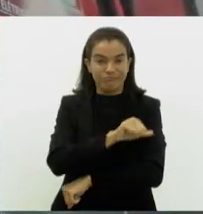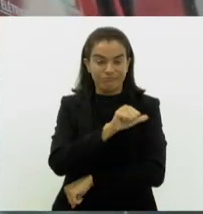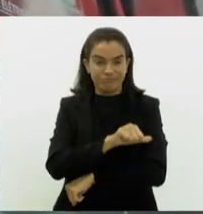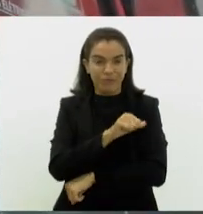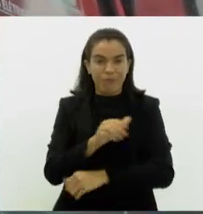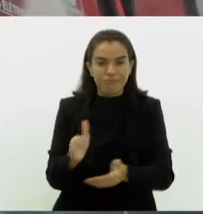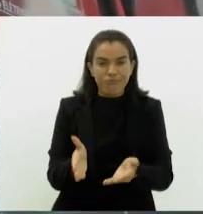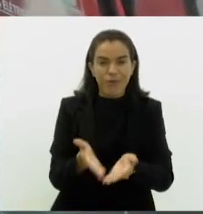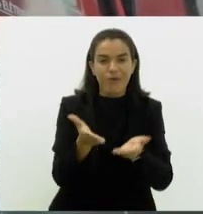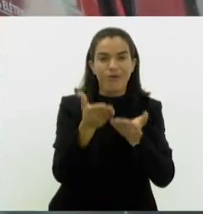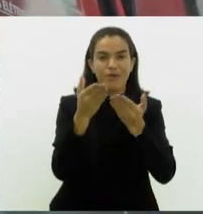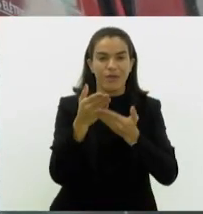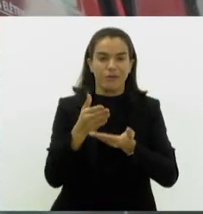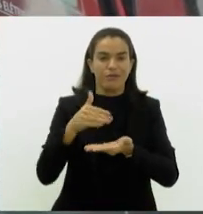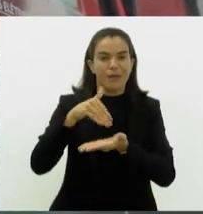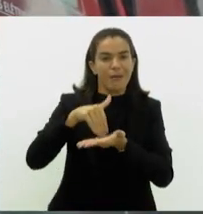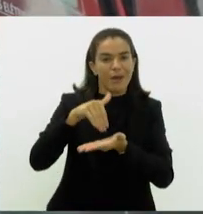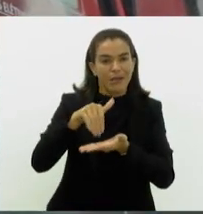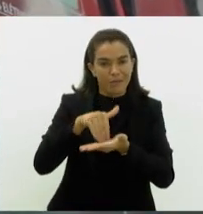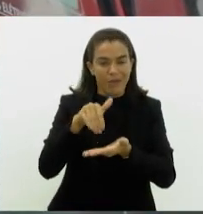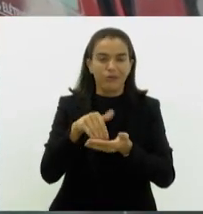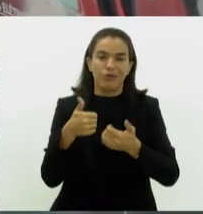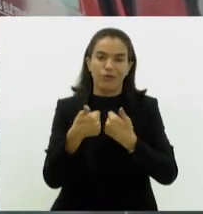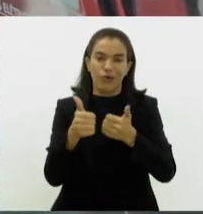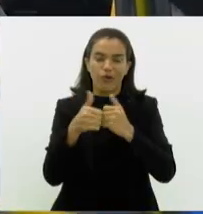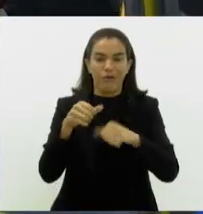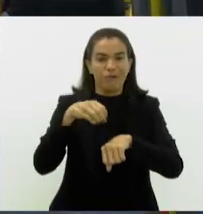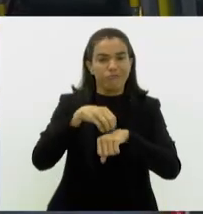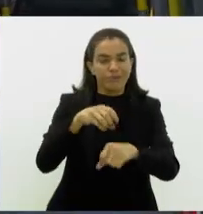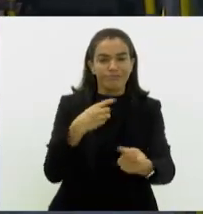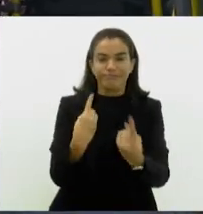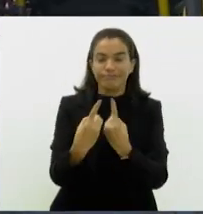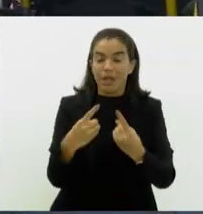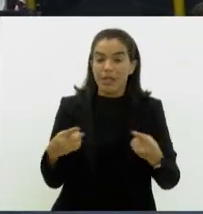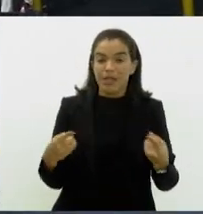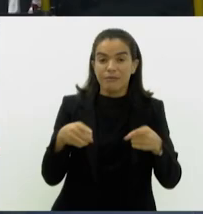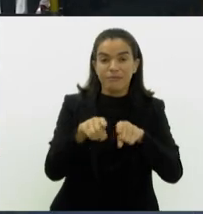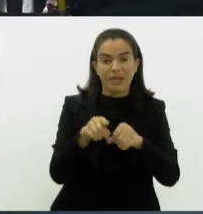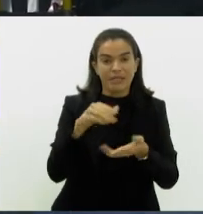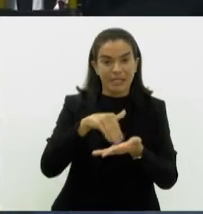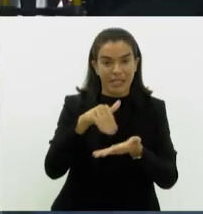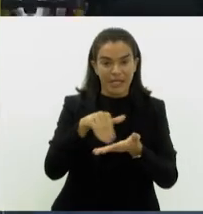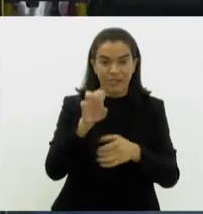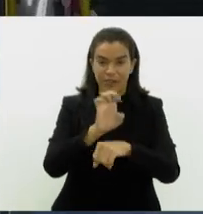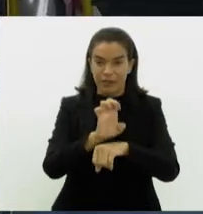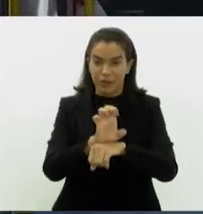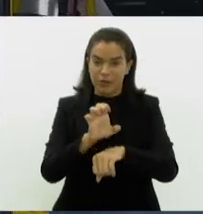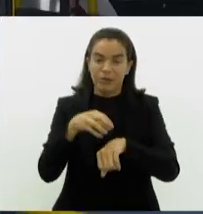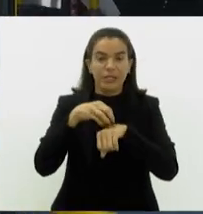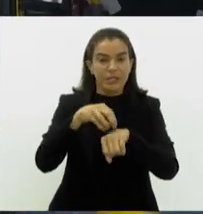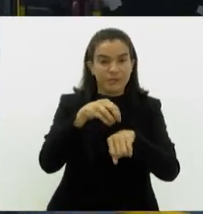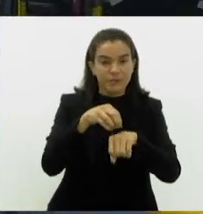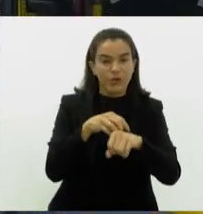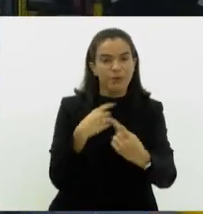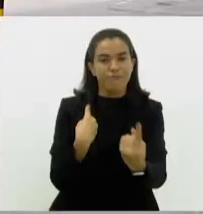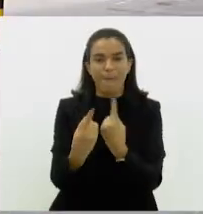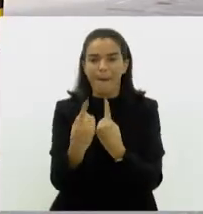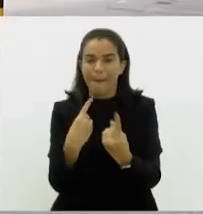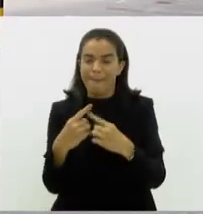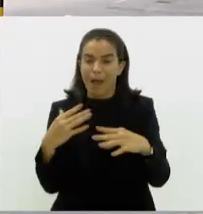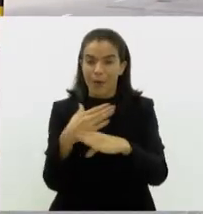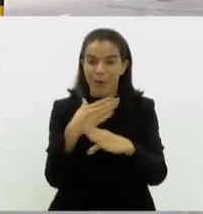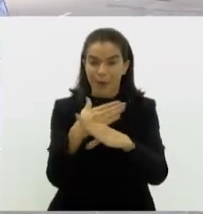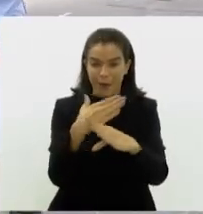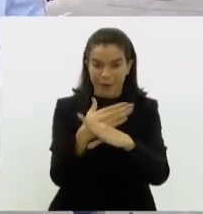promovido pelo Departamento de Transportes Rodoviários do Rio em parceria com a Secretaria Estadual de Transporte e Mobilidade Urbana no